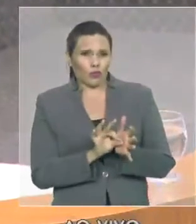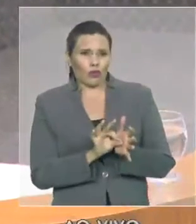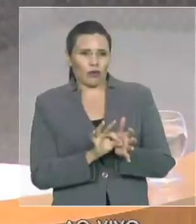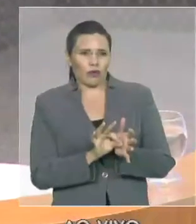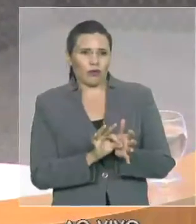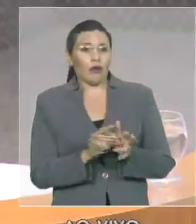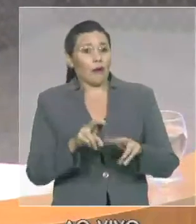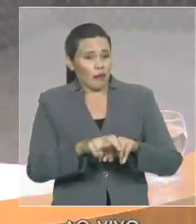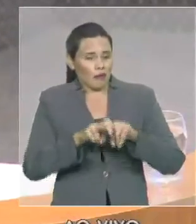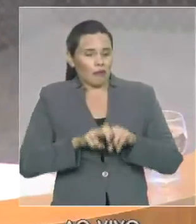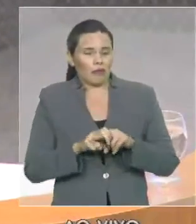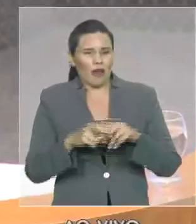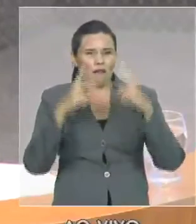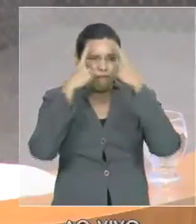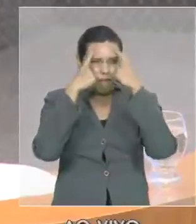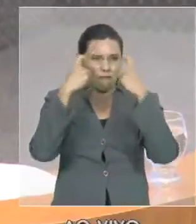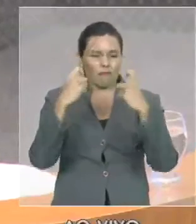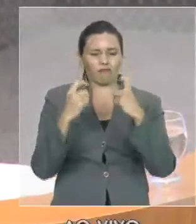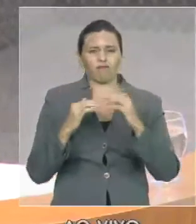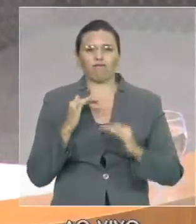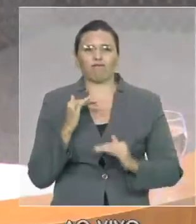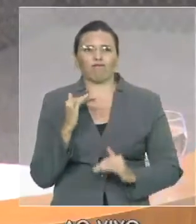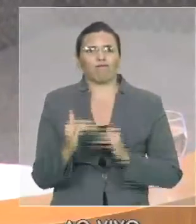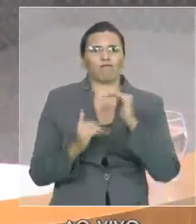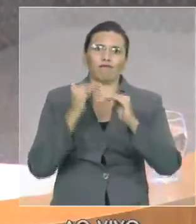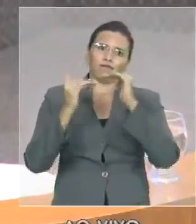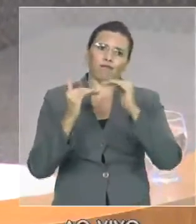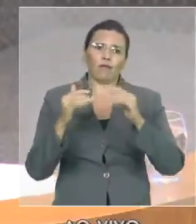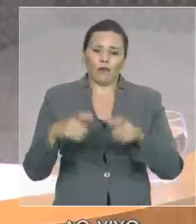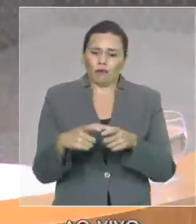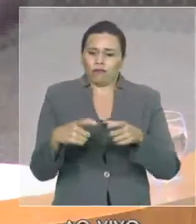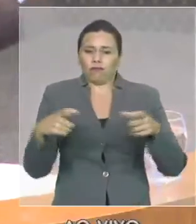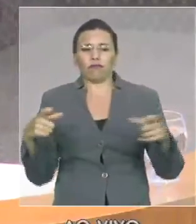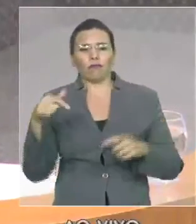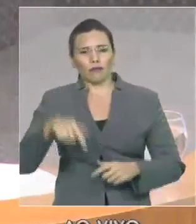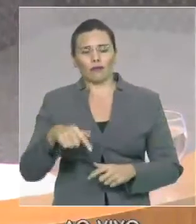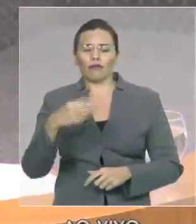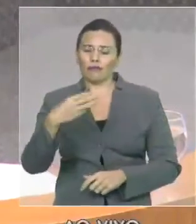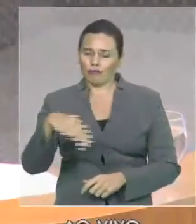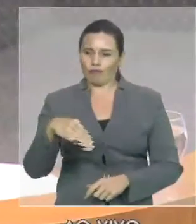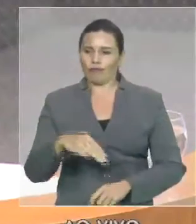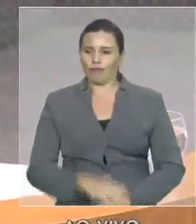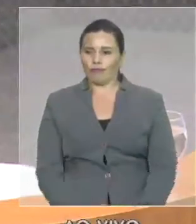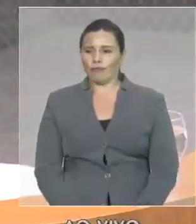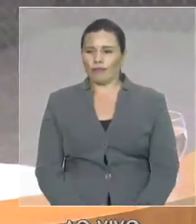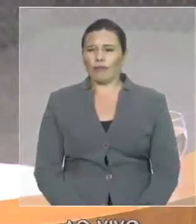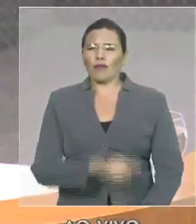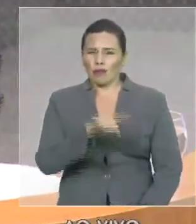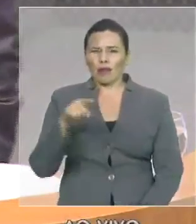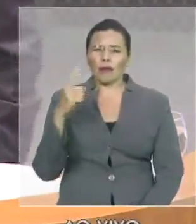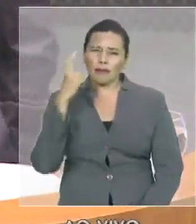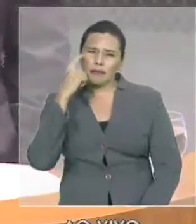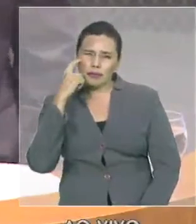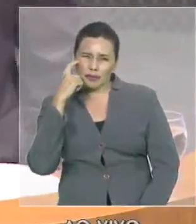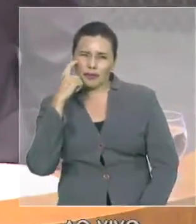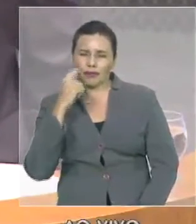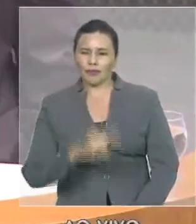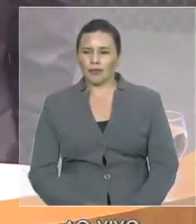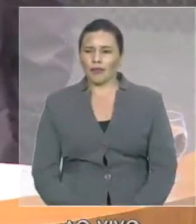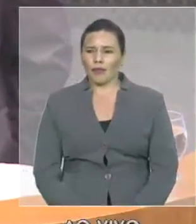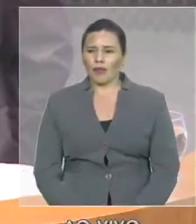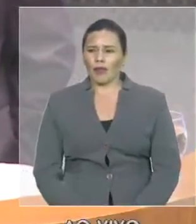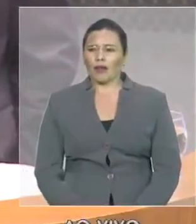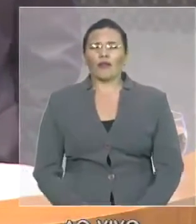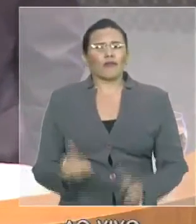analisem comigo, como eu tenho feito sistematicamente, quando nós chegamos ao final do mês e nós identificamos lá os homicídios.